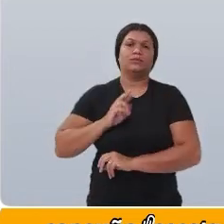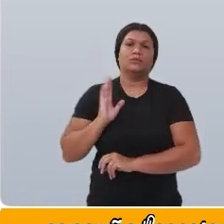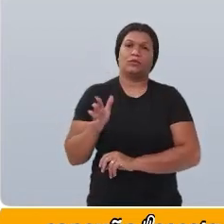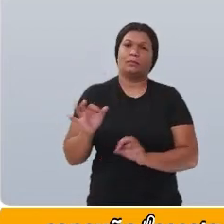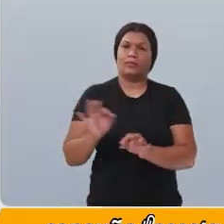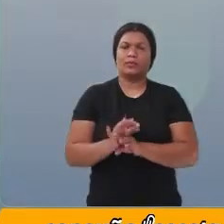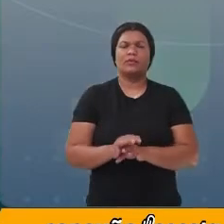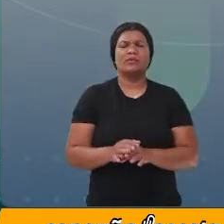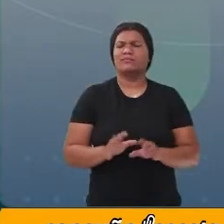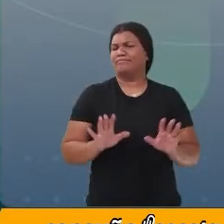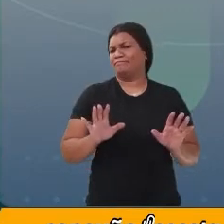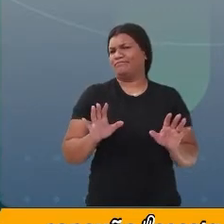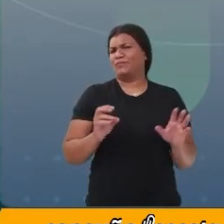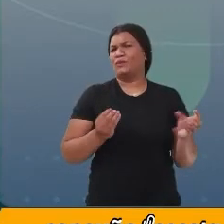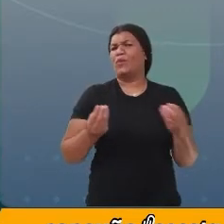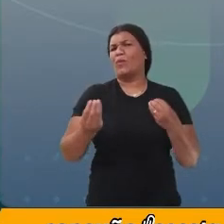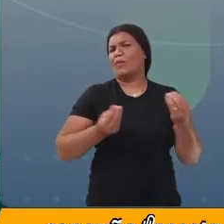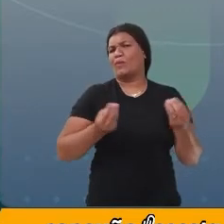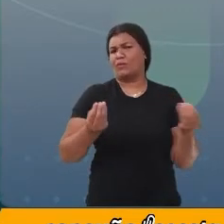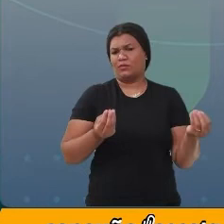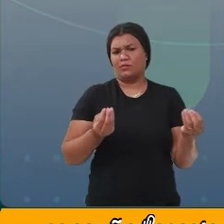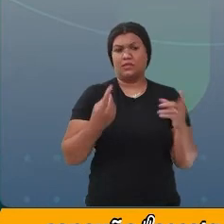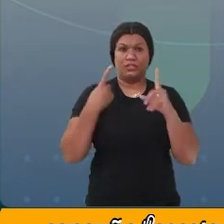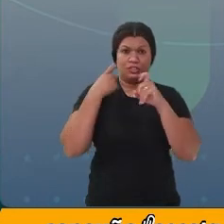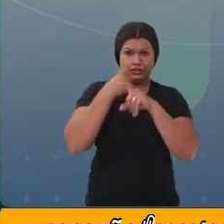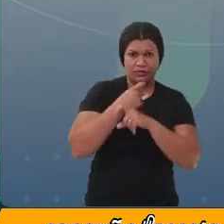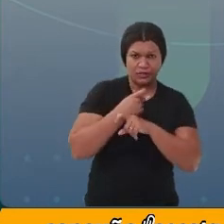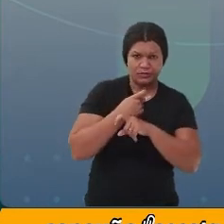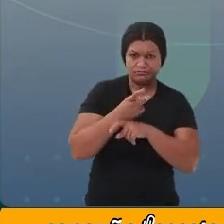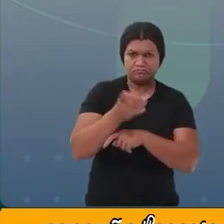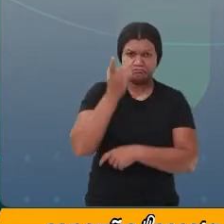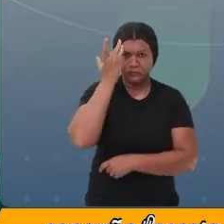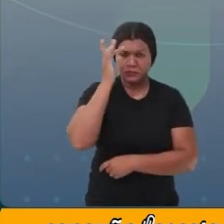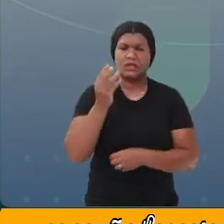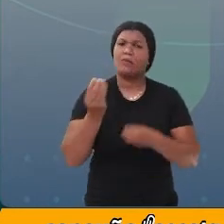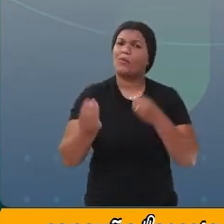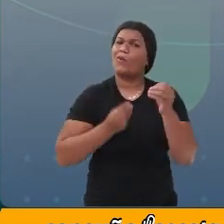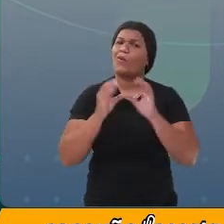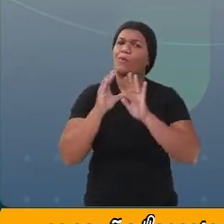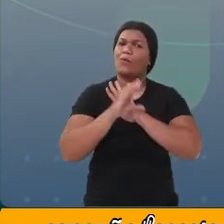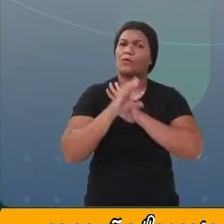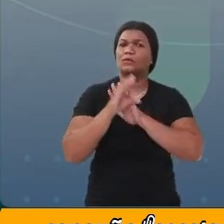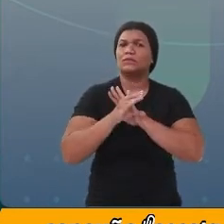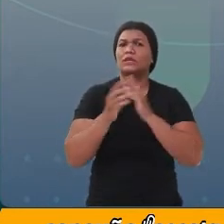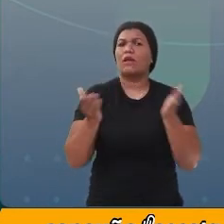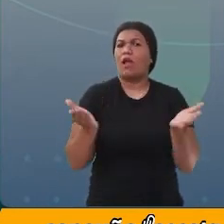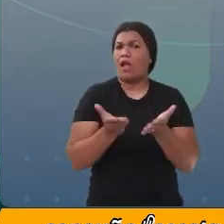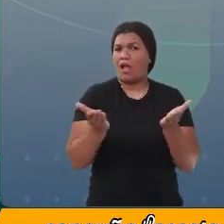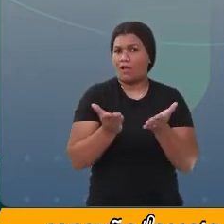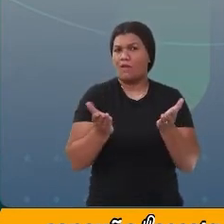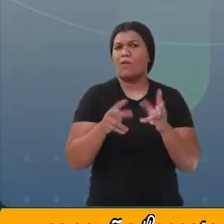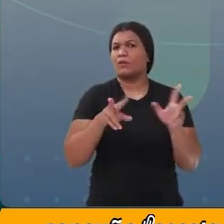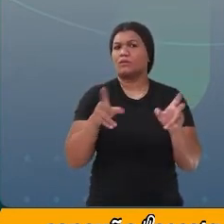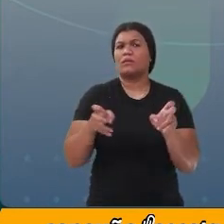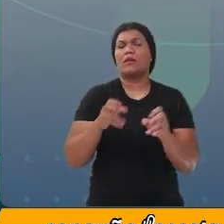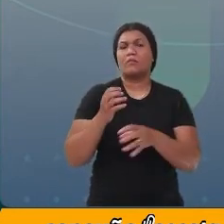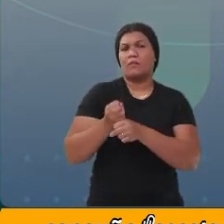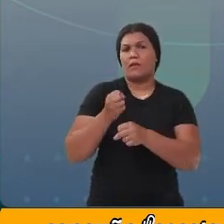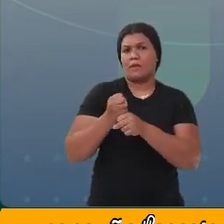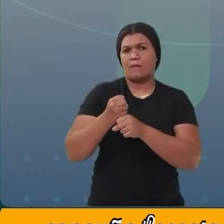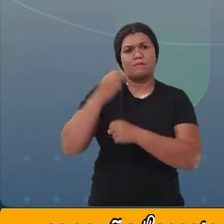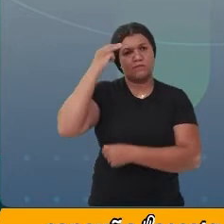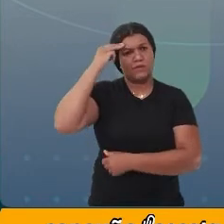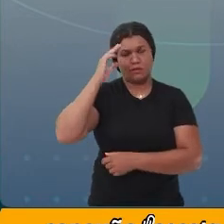Como assim, professora? Ficou difícil aí o conceito da explicação de agora sobre os cálculos